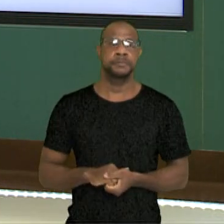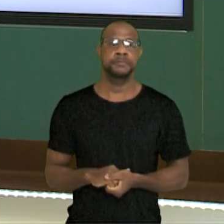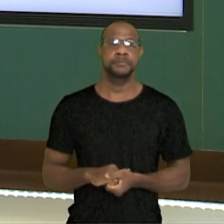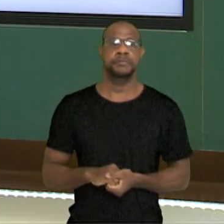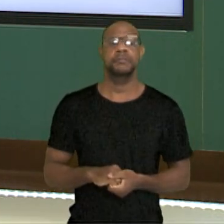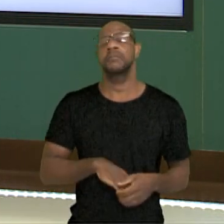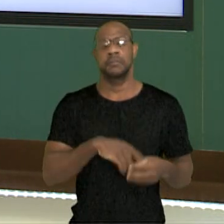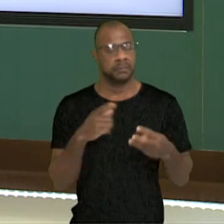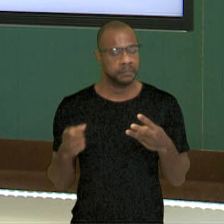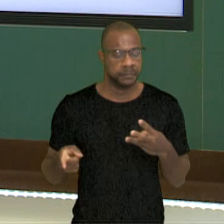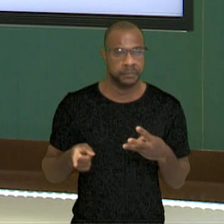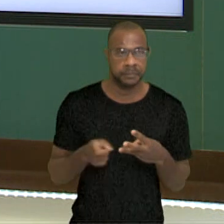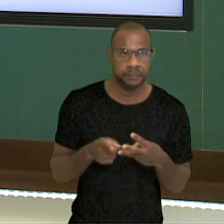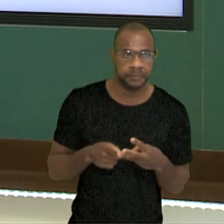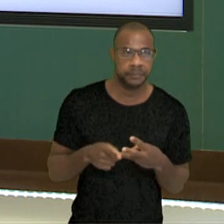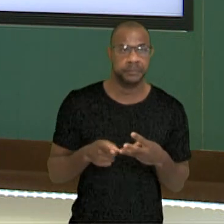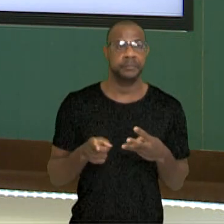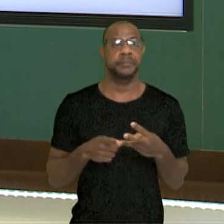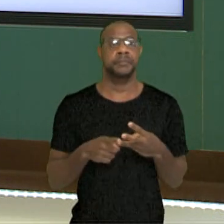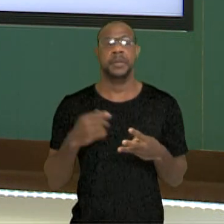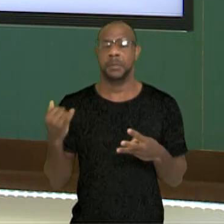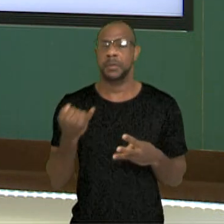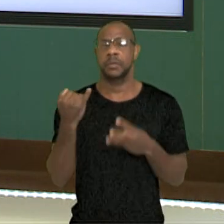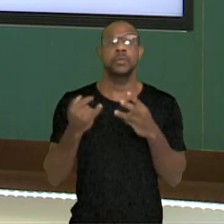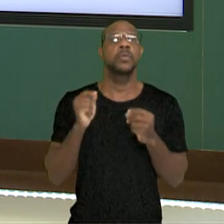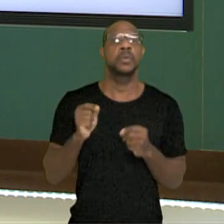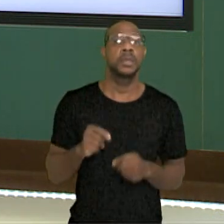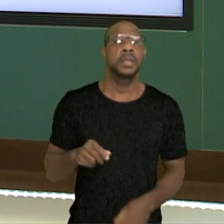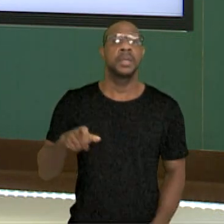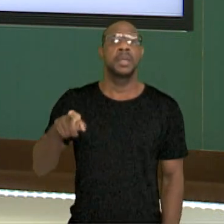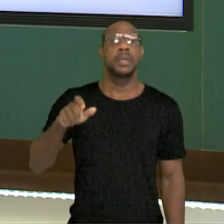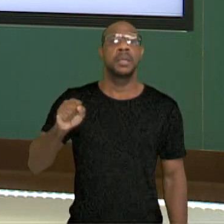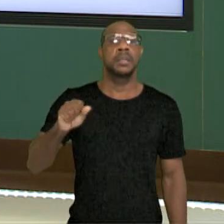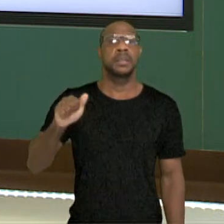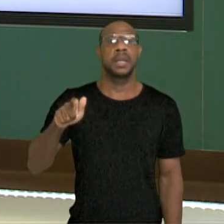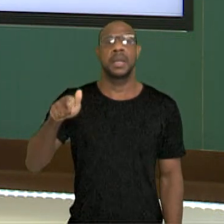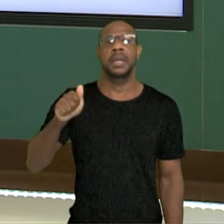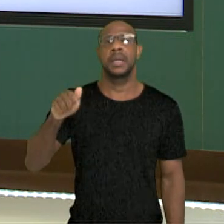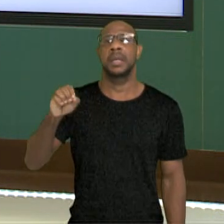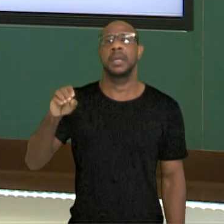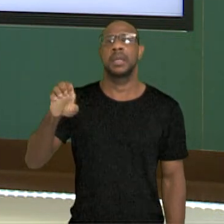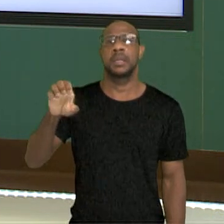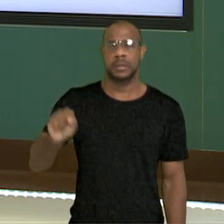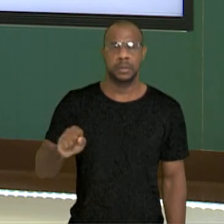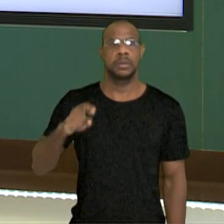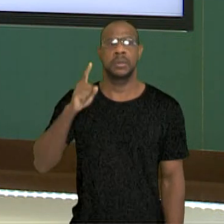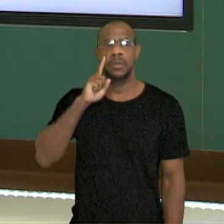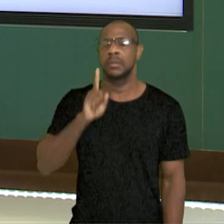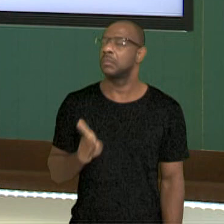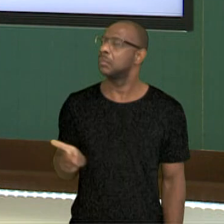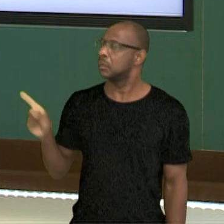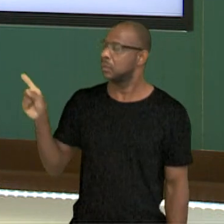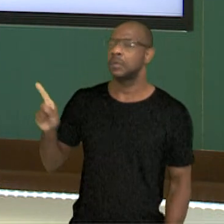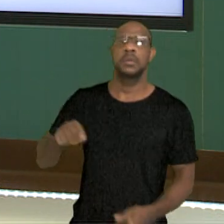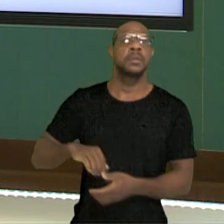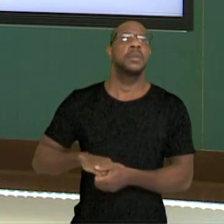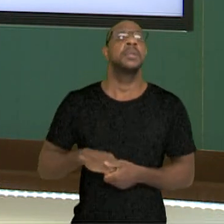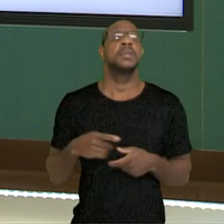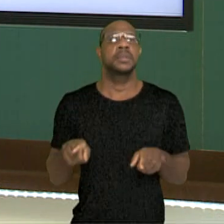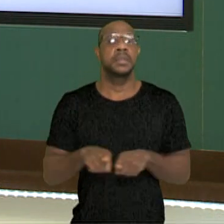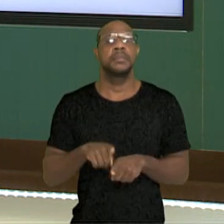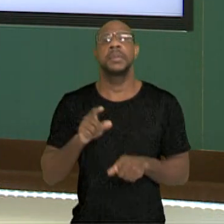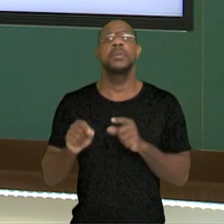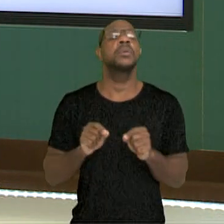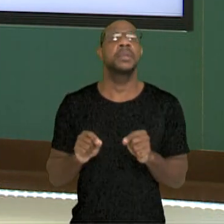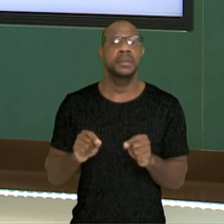Outro que a gente vai ter, que vai ser muito importante para a região da Britânia, o surgimento da Inglaterra, são os Saxões,